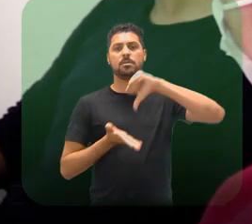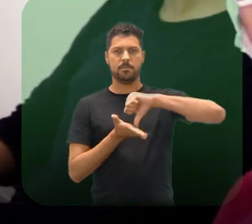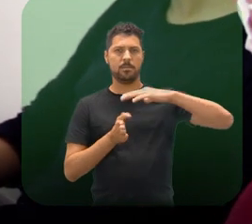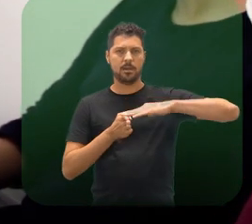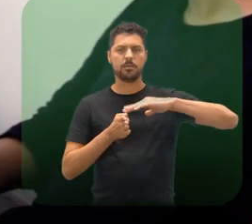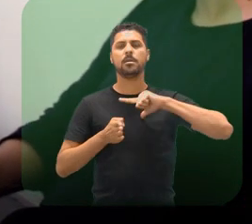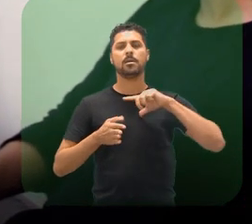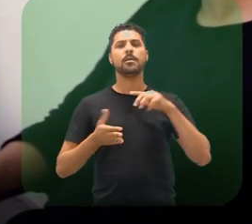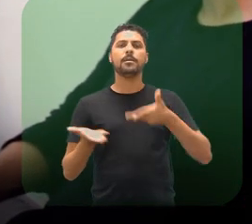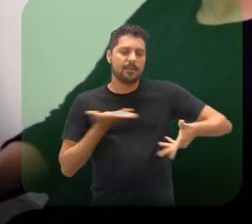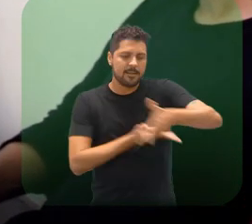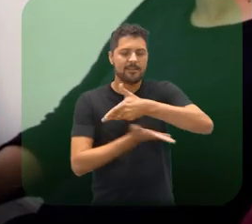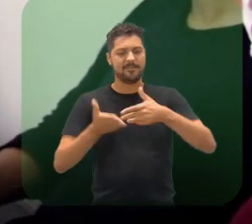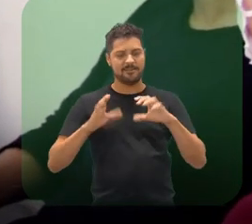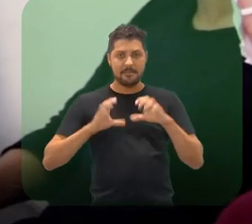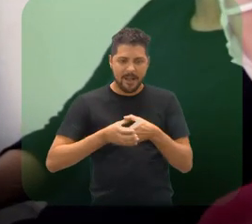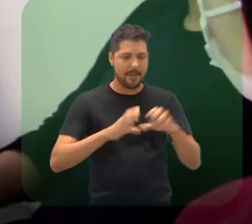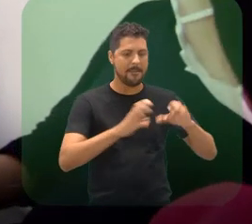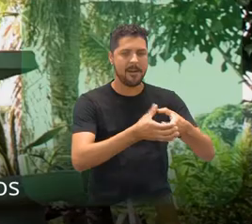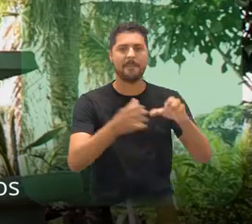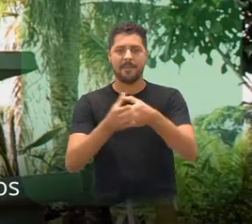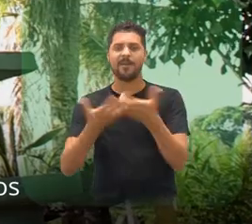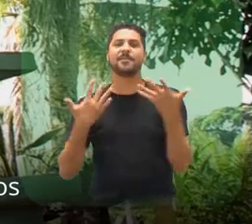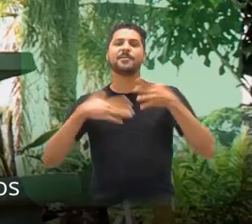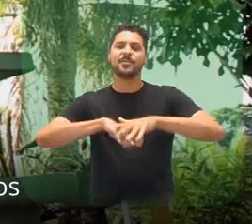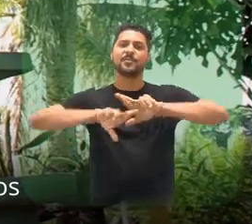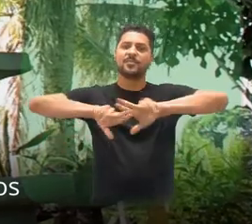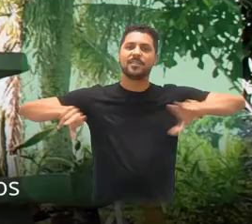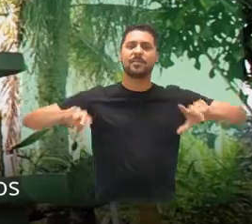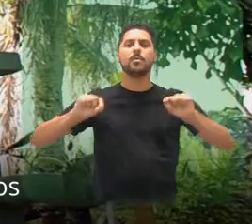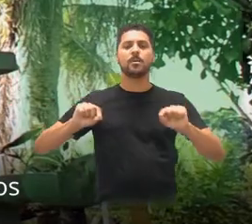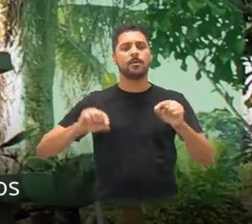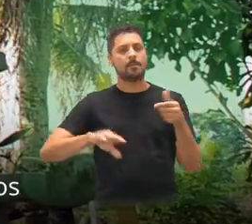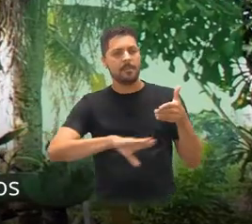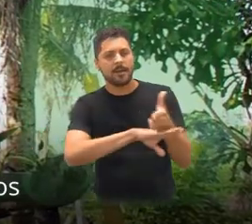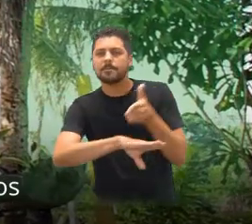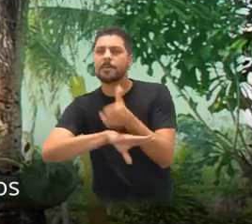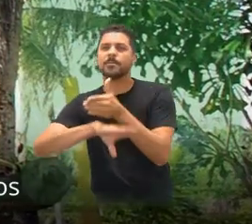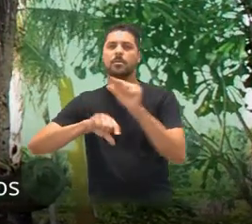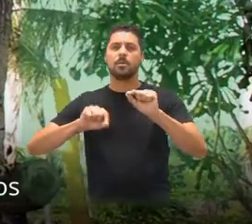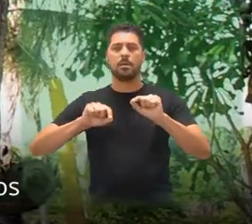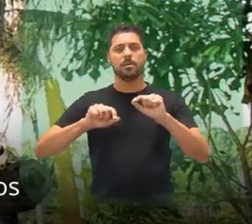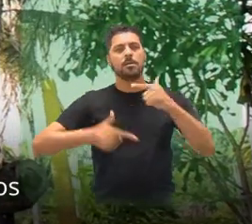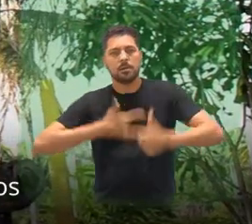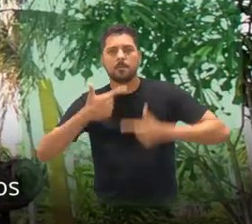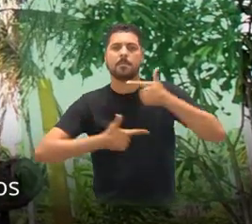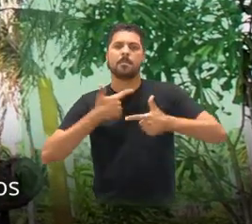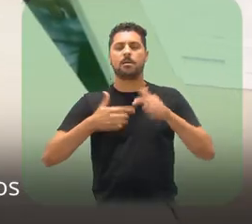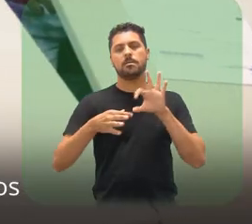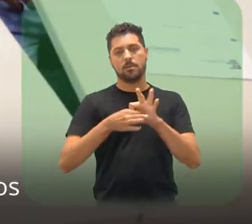na relação com os núcleos de inclusão e de diversidade. Essa construção de participação em